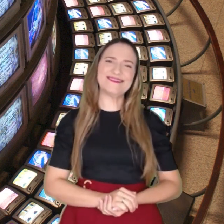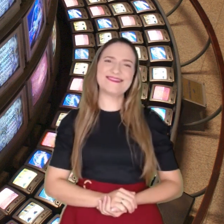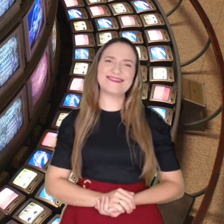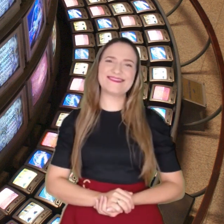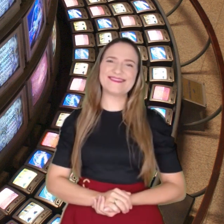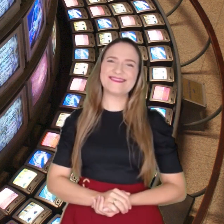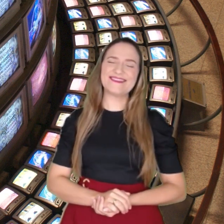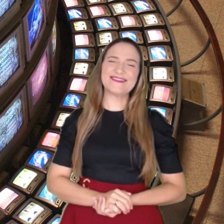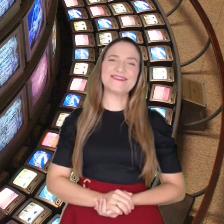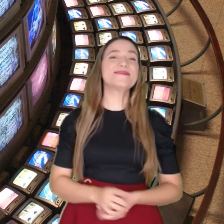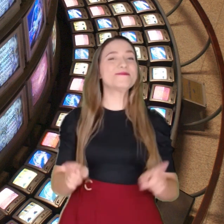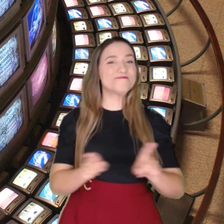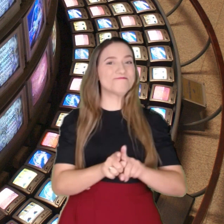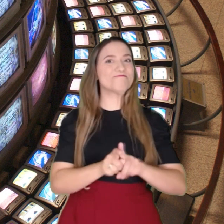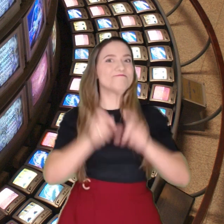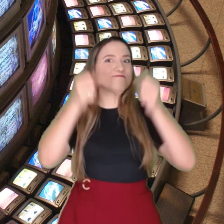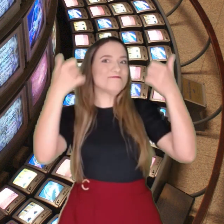celular.